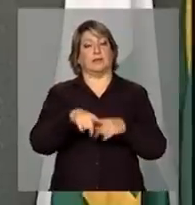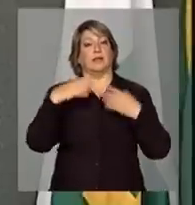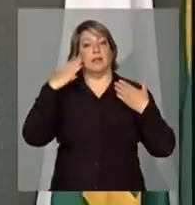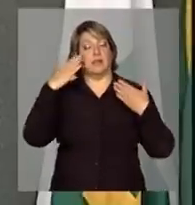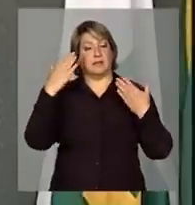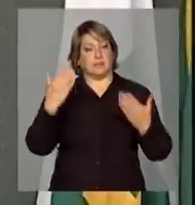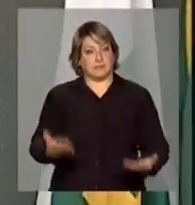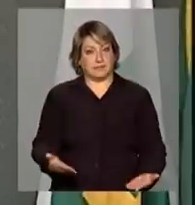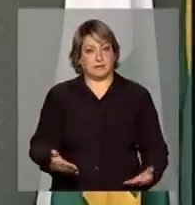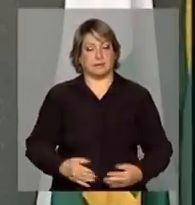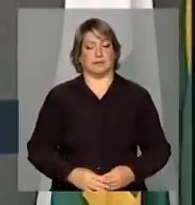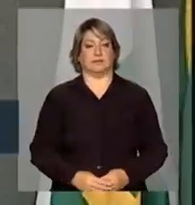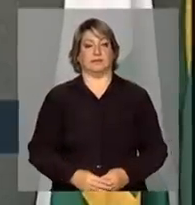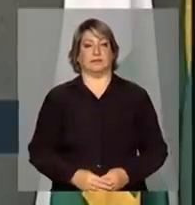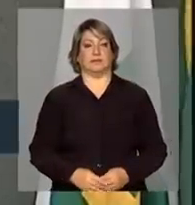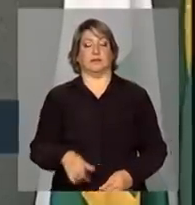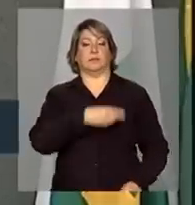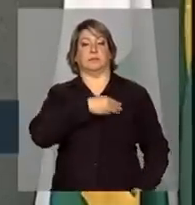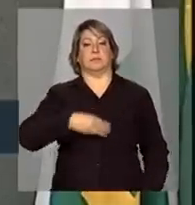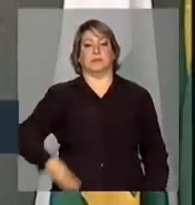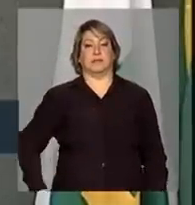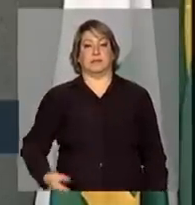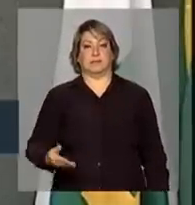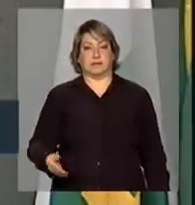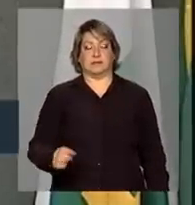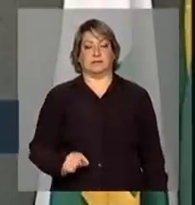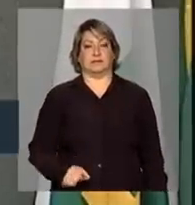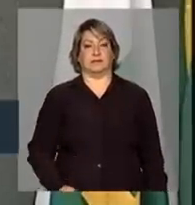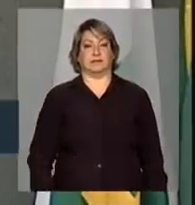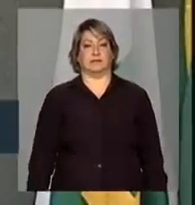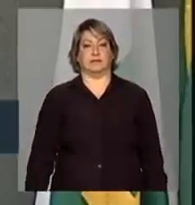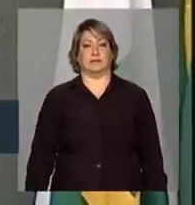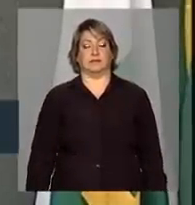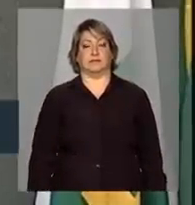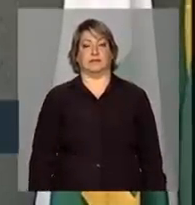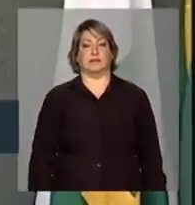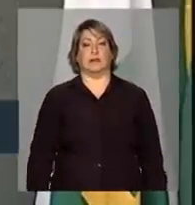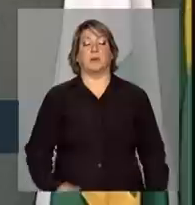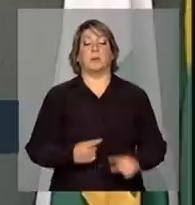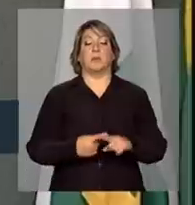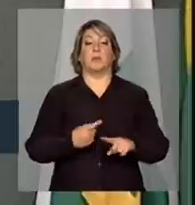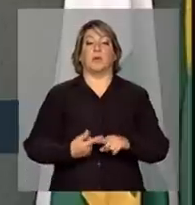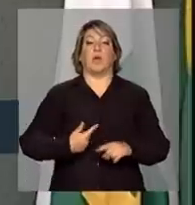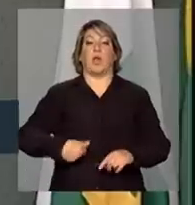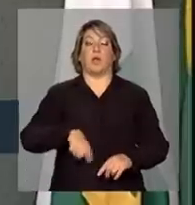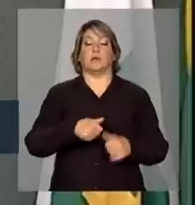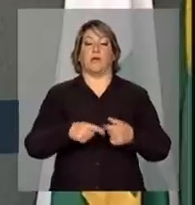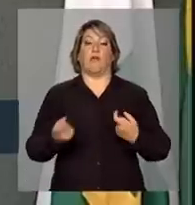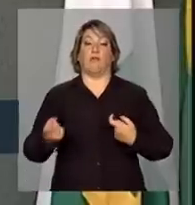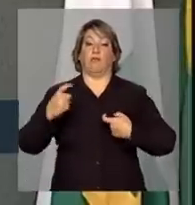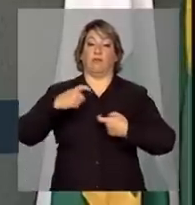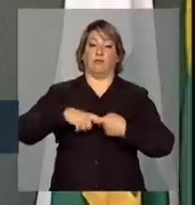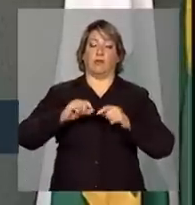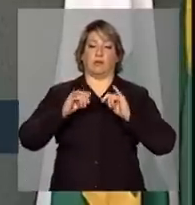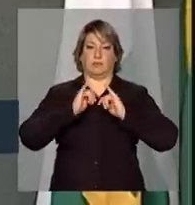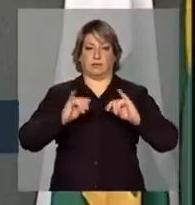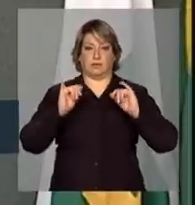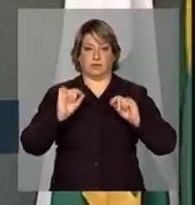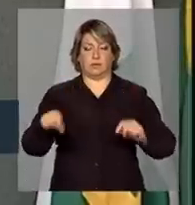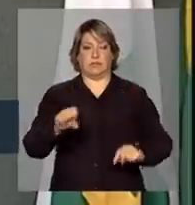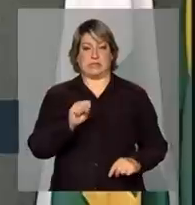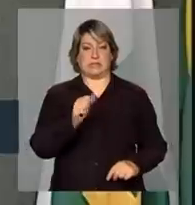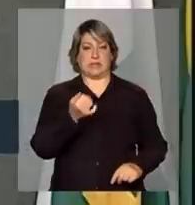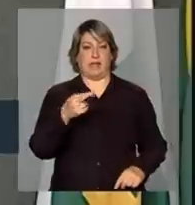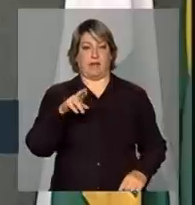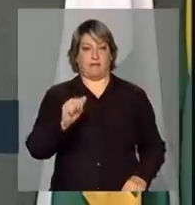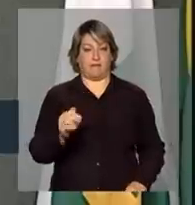ao ministro, o fato de nós estarmos retornando o anúncio de safra à nossa casa,